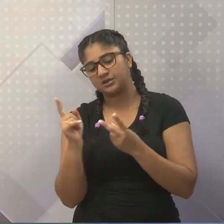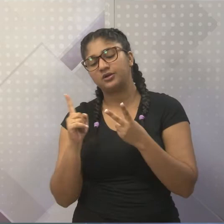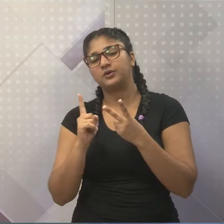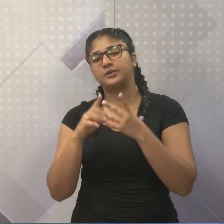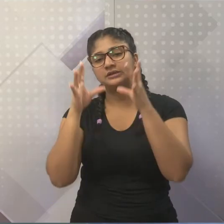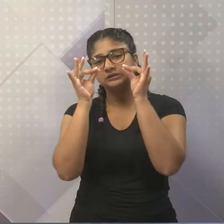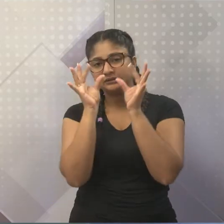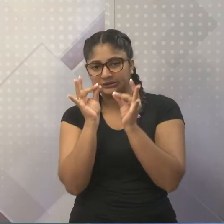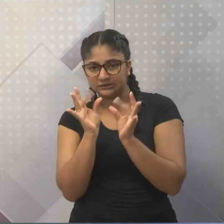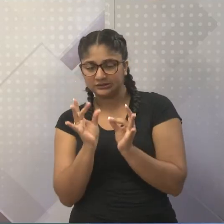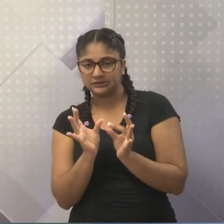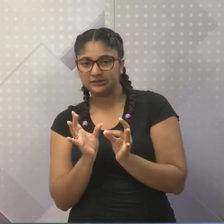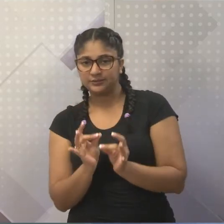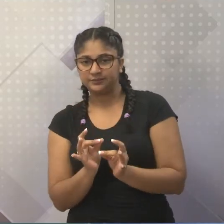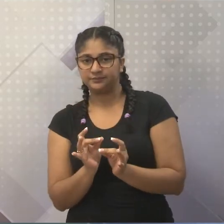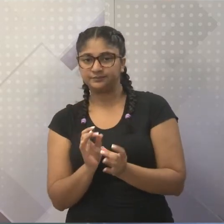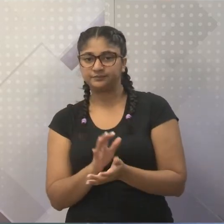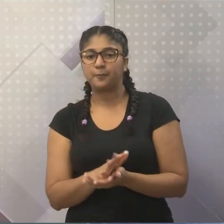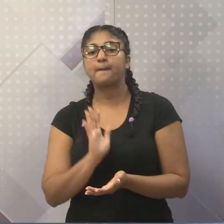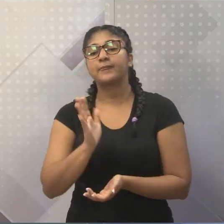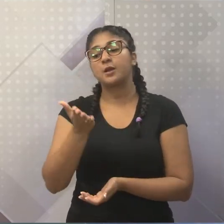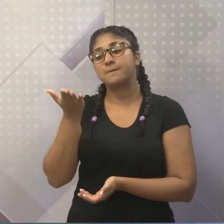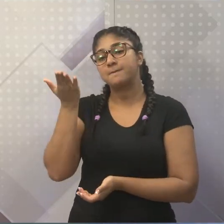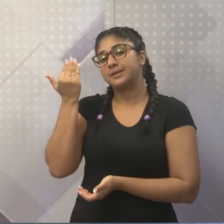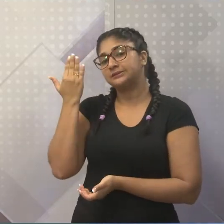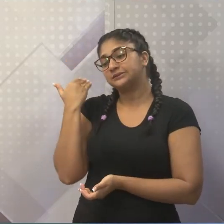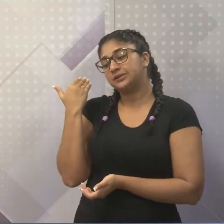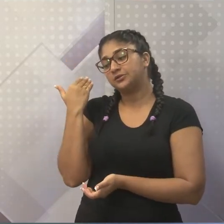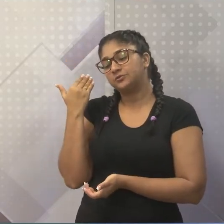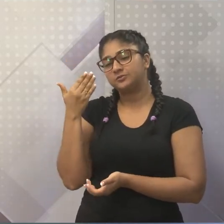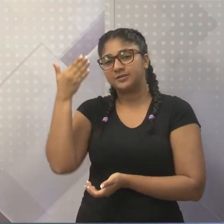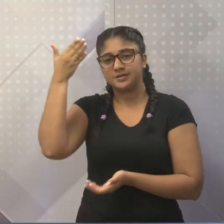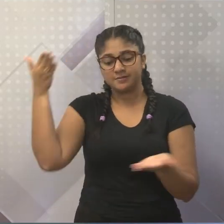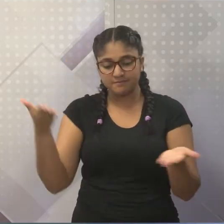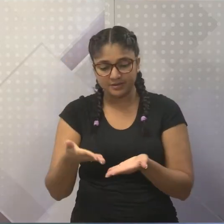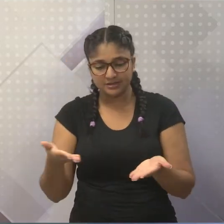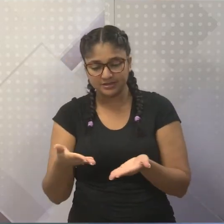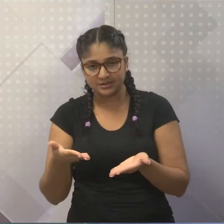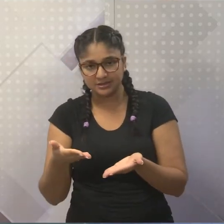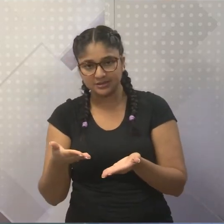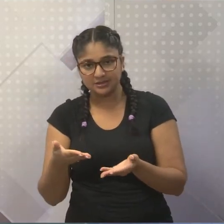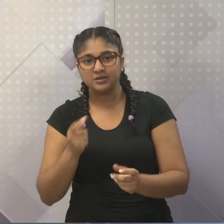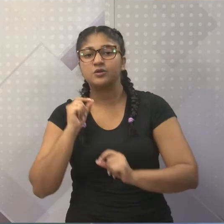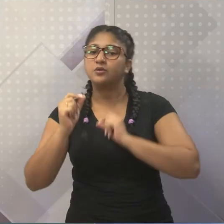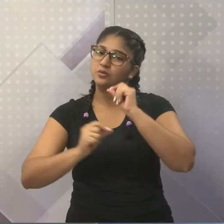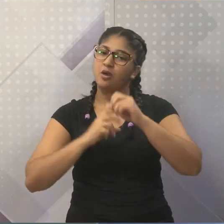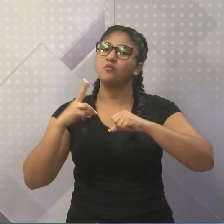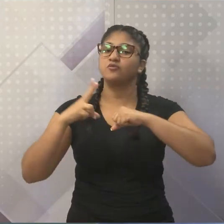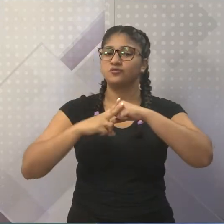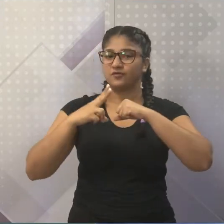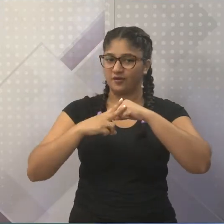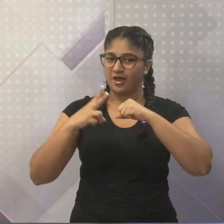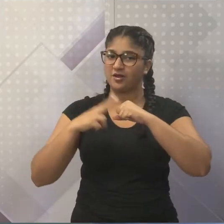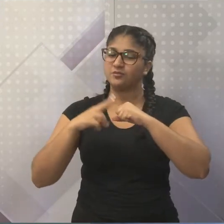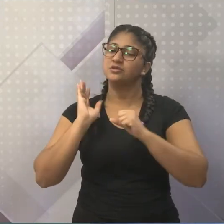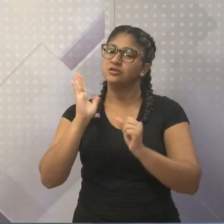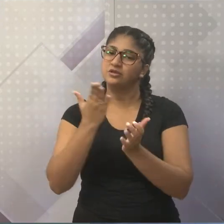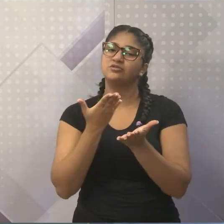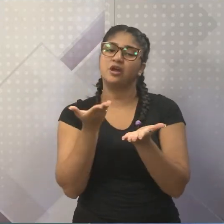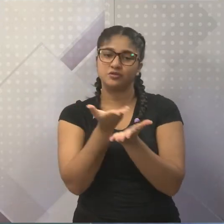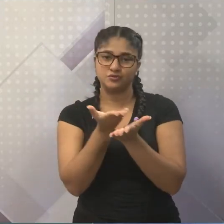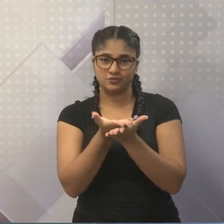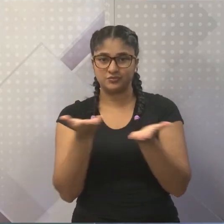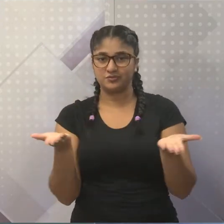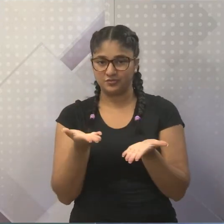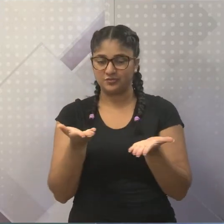você viu aqui essa notícia, você falou do passado e presente. Retomamos o quê? Os tempos verbais, que nós começamos a aula hoje.